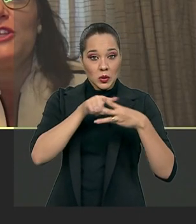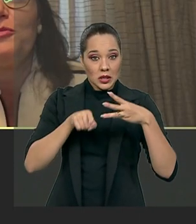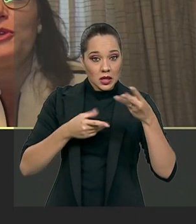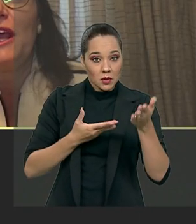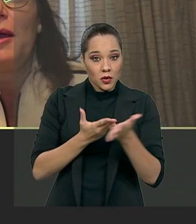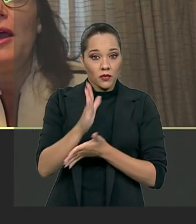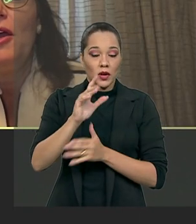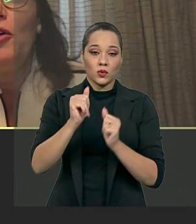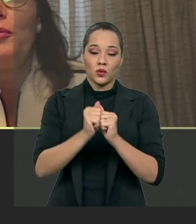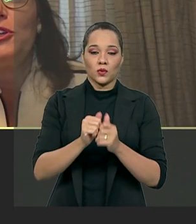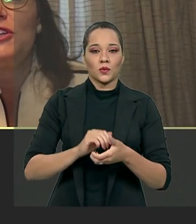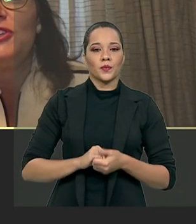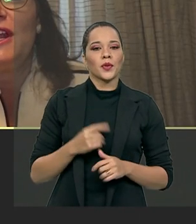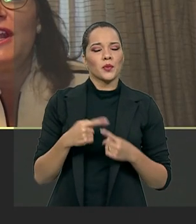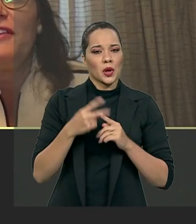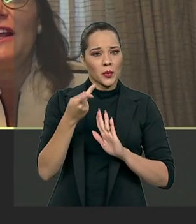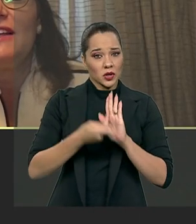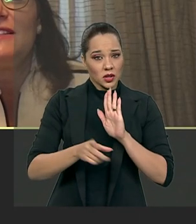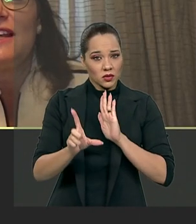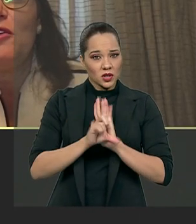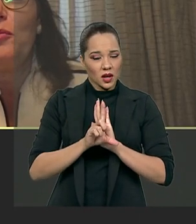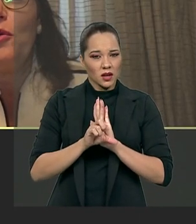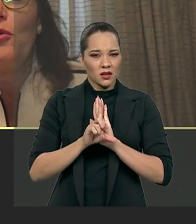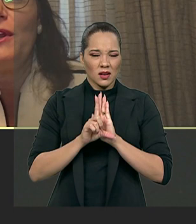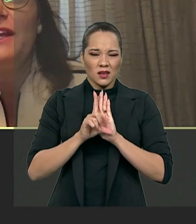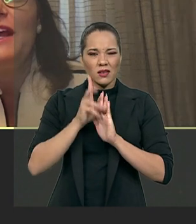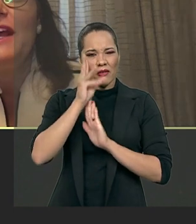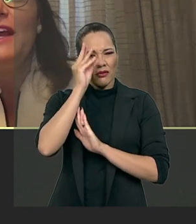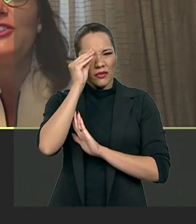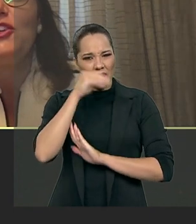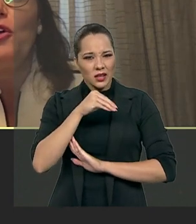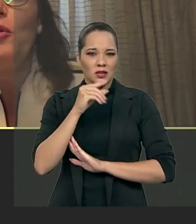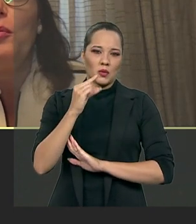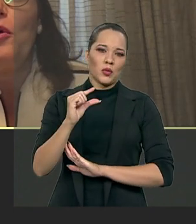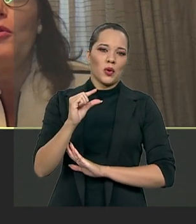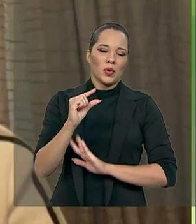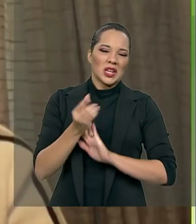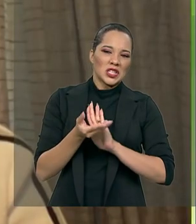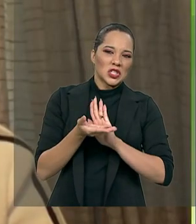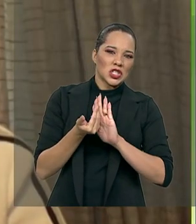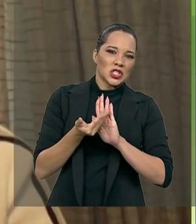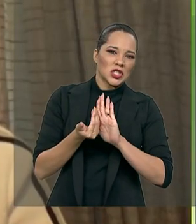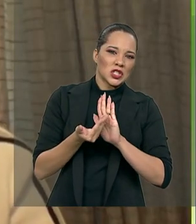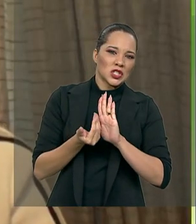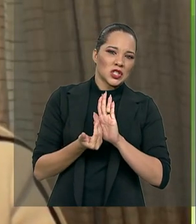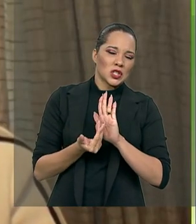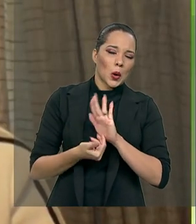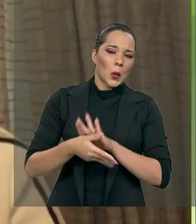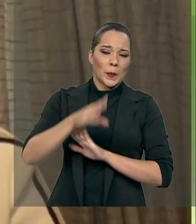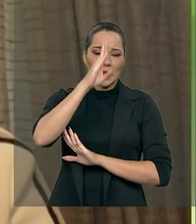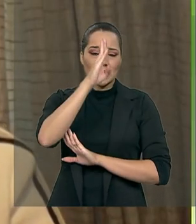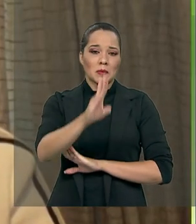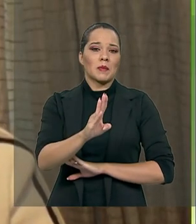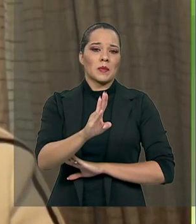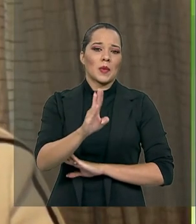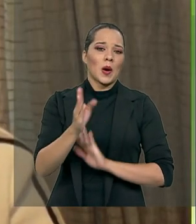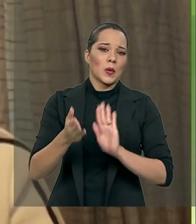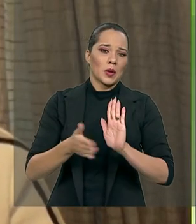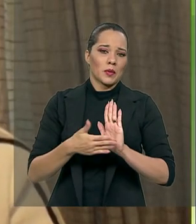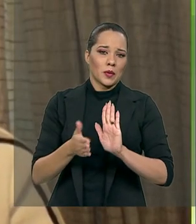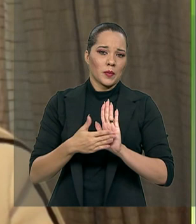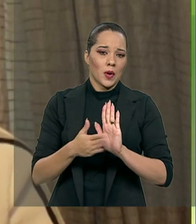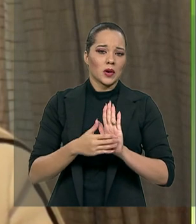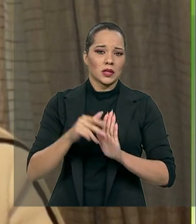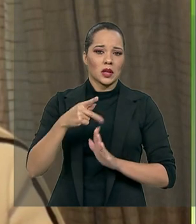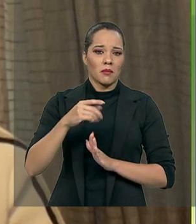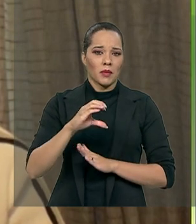conjuntamente, porque o projeto de lei enfraqueceu um pouco, ele retirou um pouco o núcleo das propostas